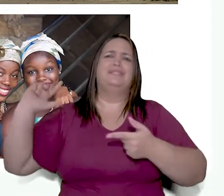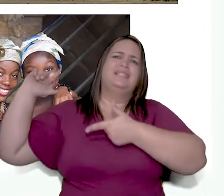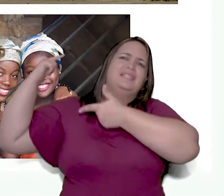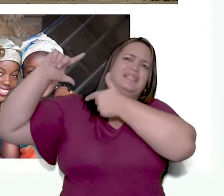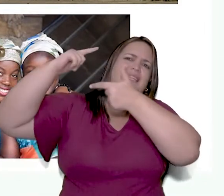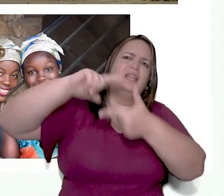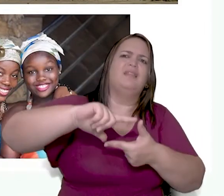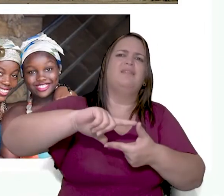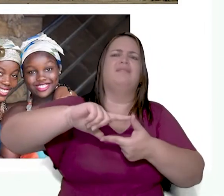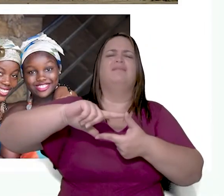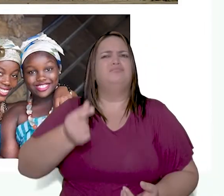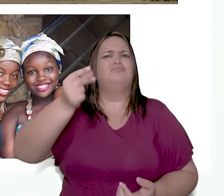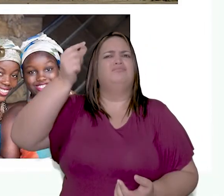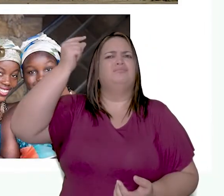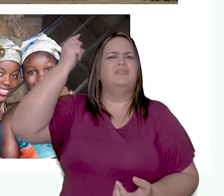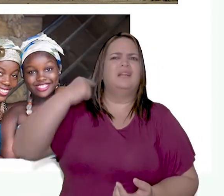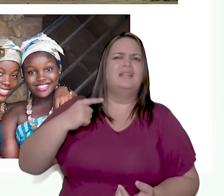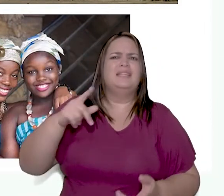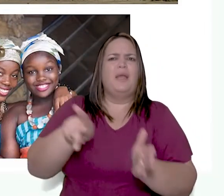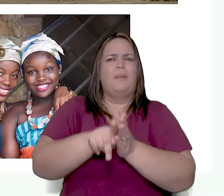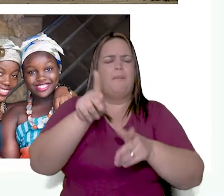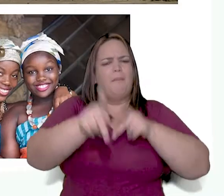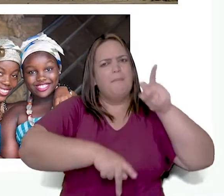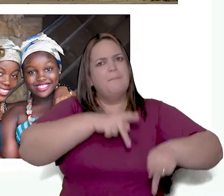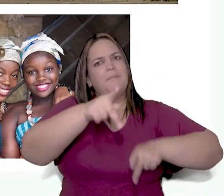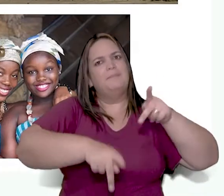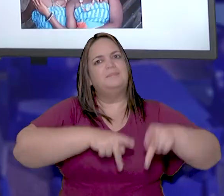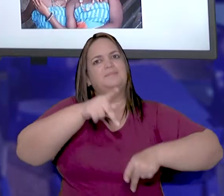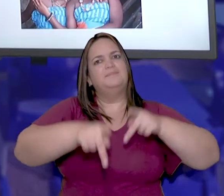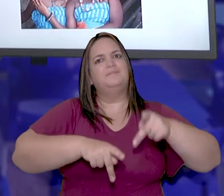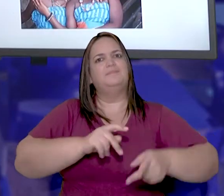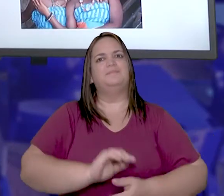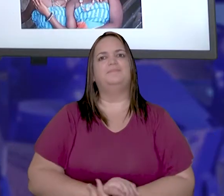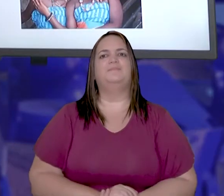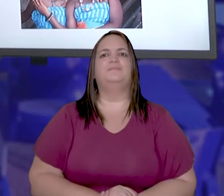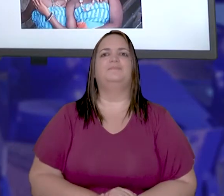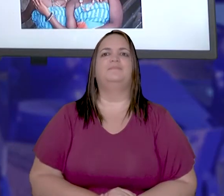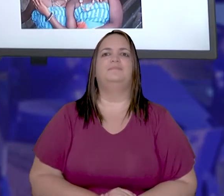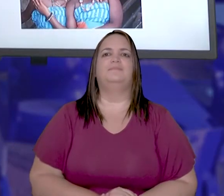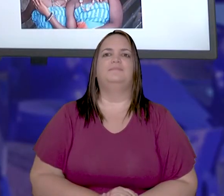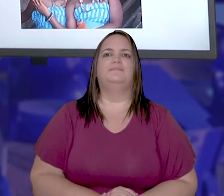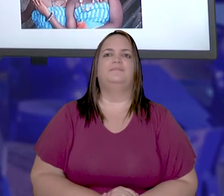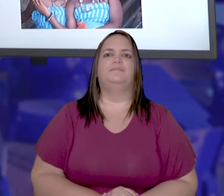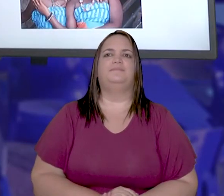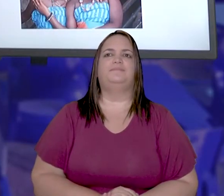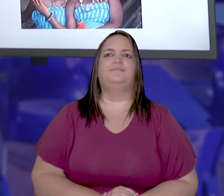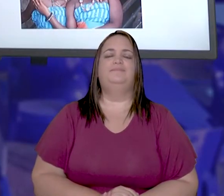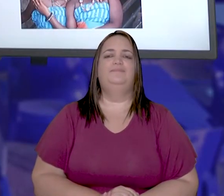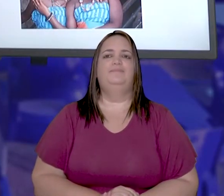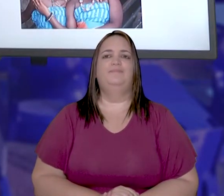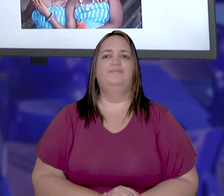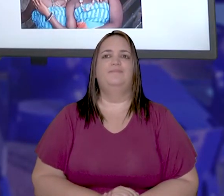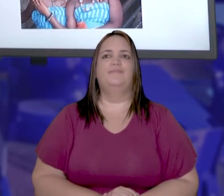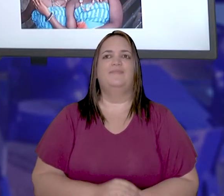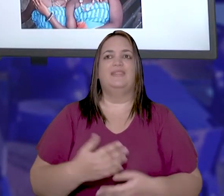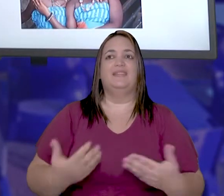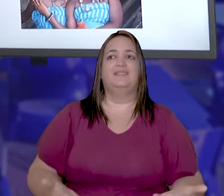animismo e de religiões tradicionais dessa população.